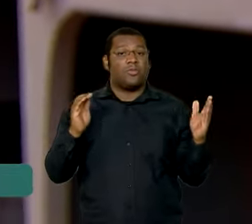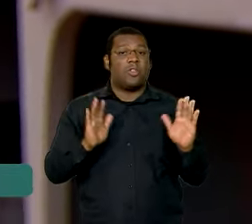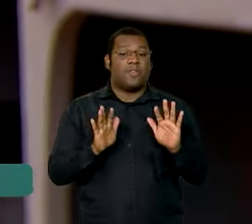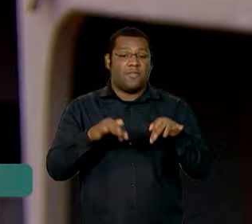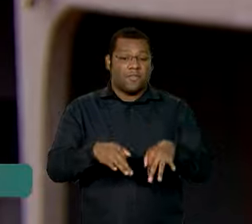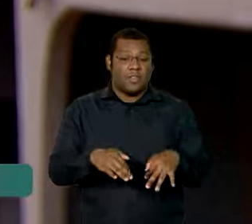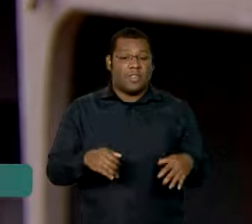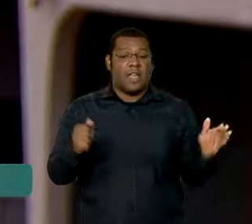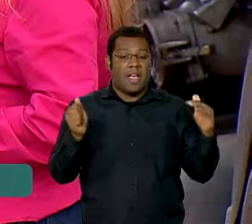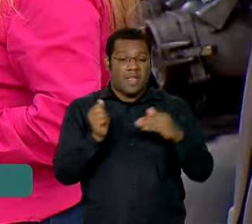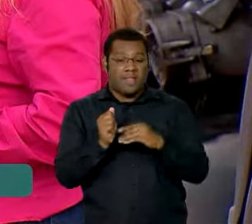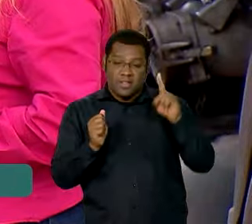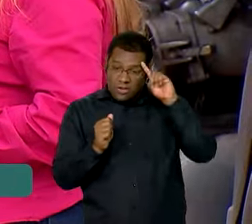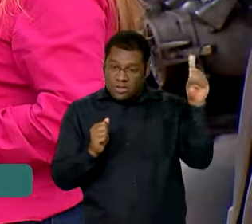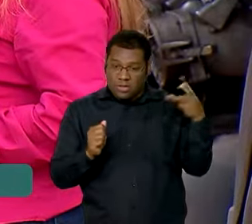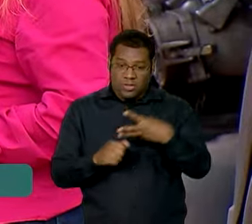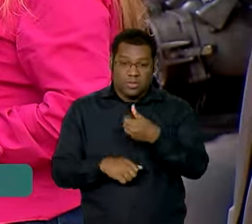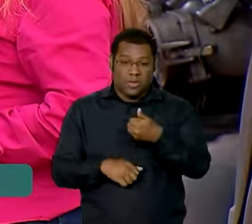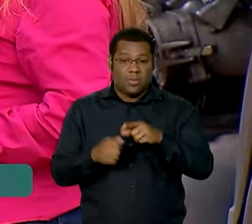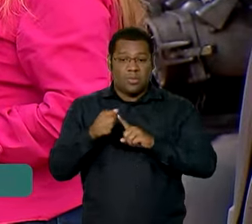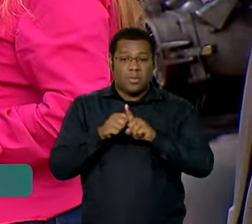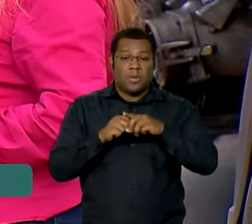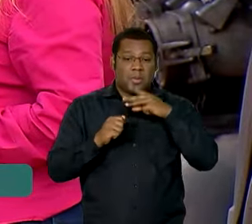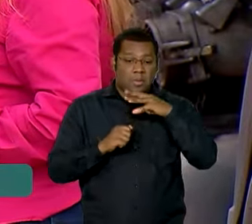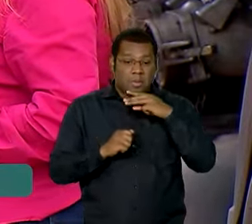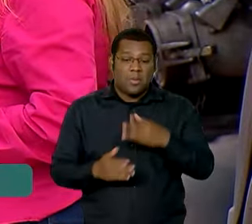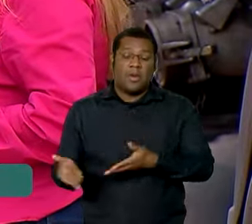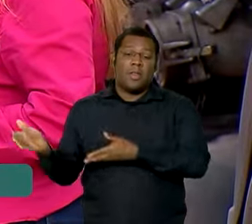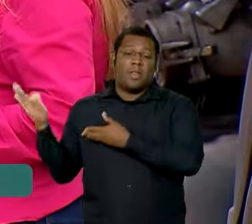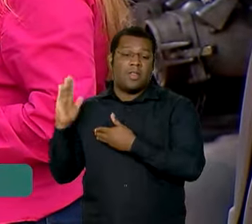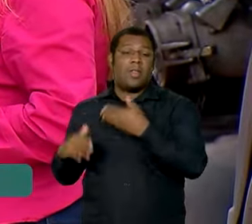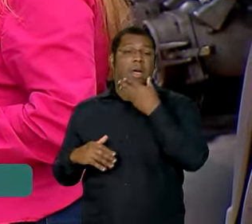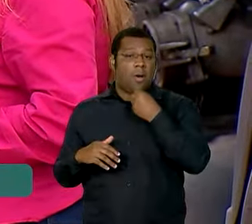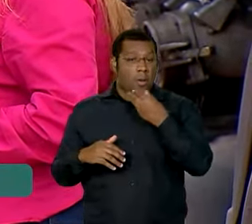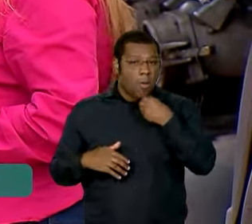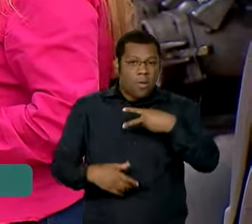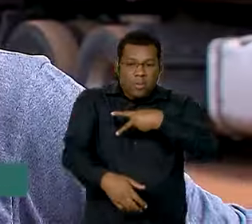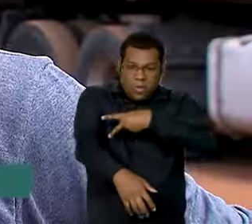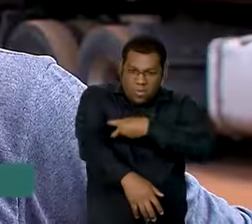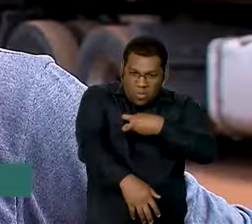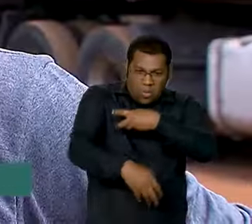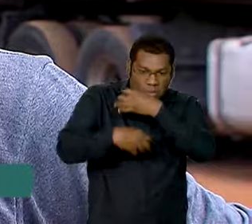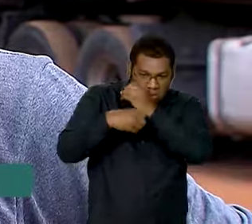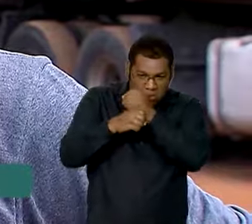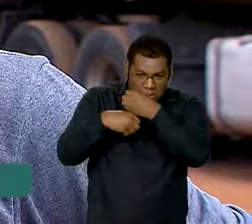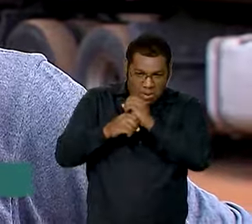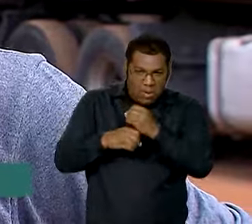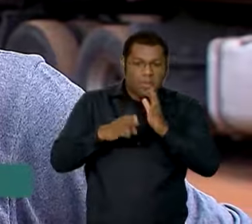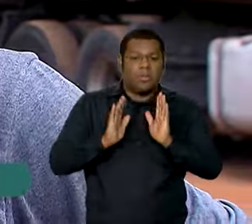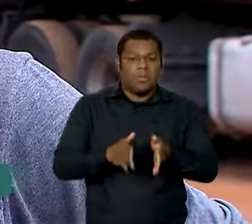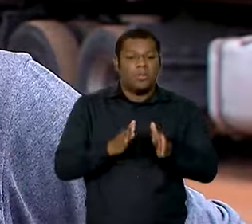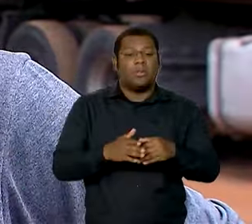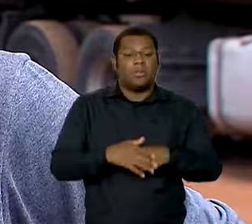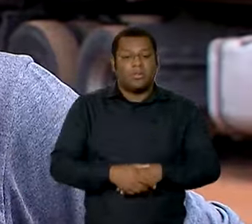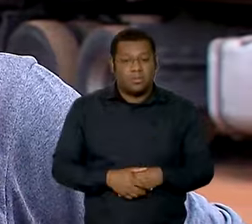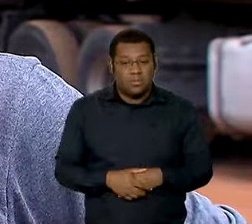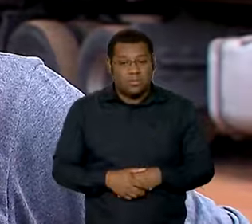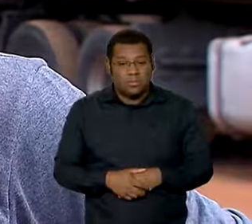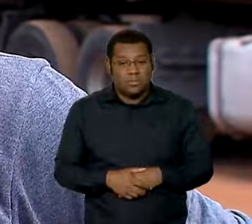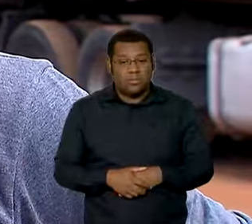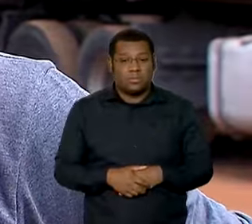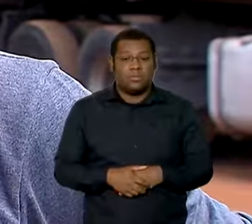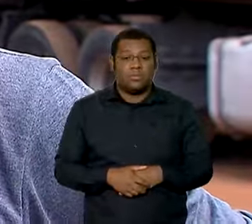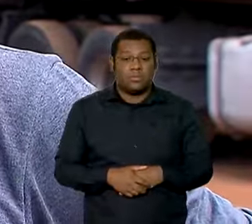grupo de condutores, já fez o exame porque a medida é importante. Além da lei, você está praticando a direção